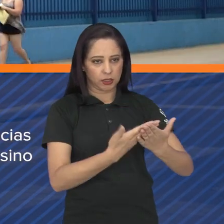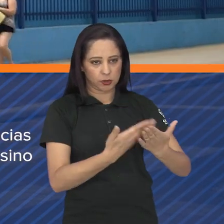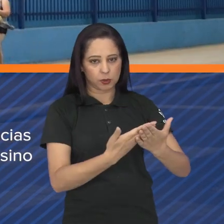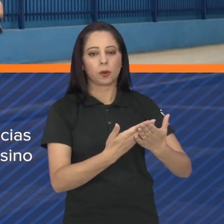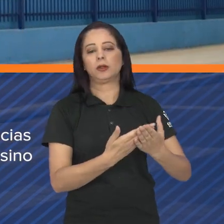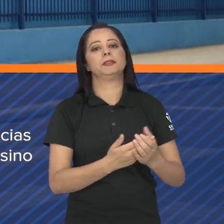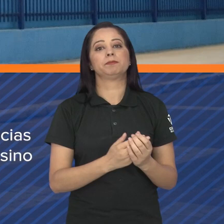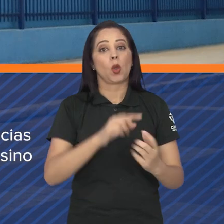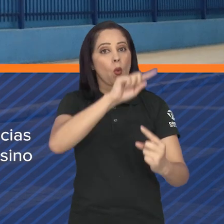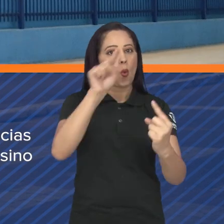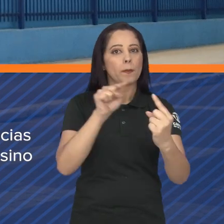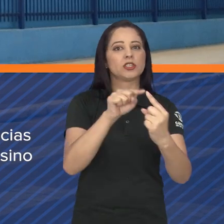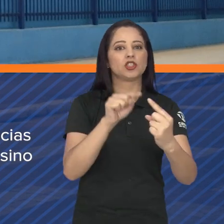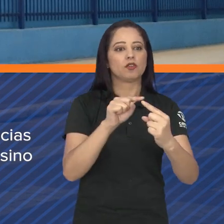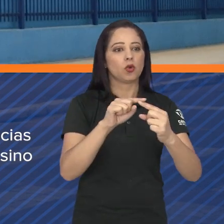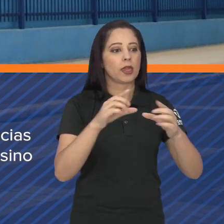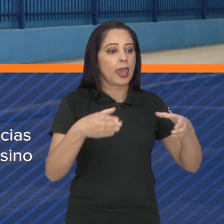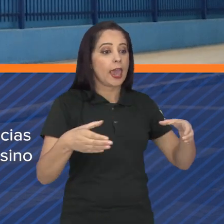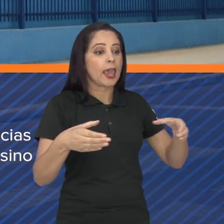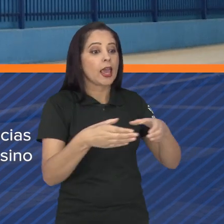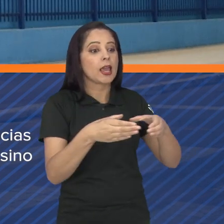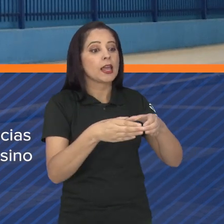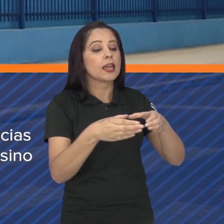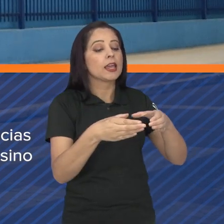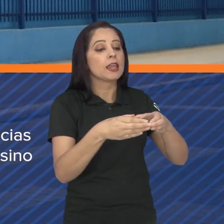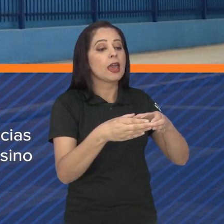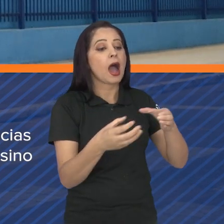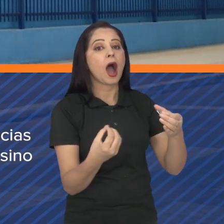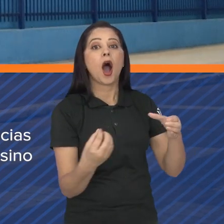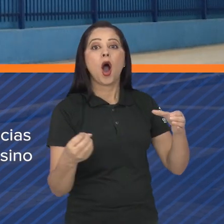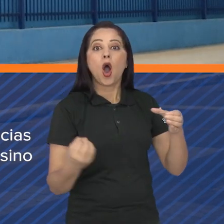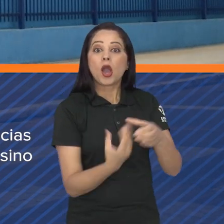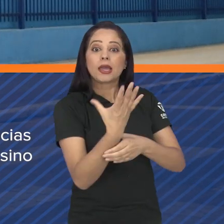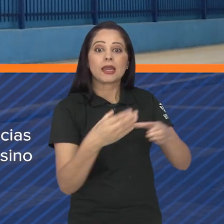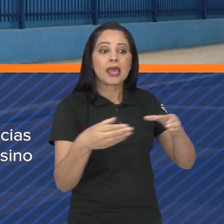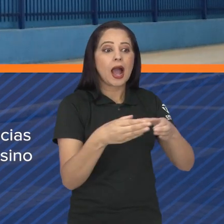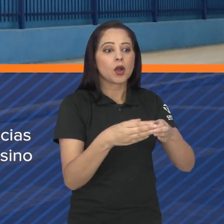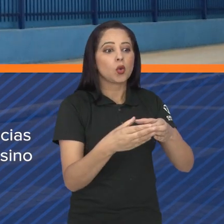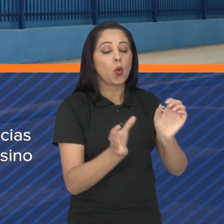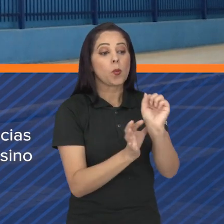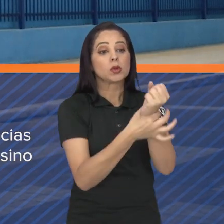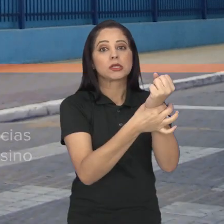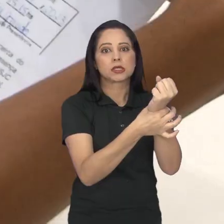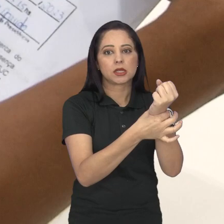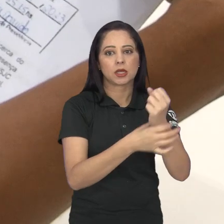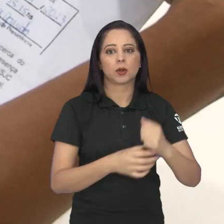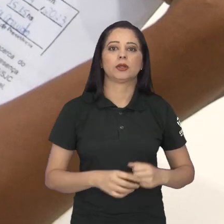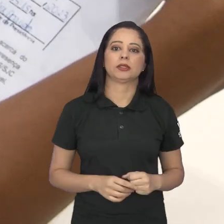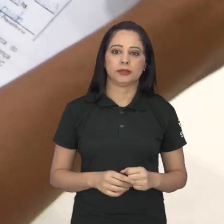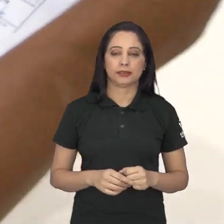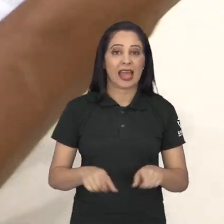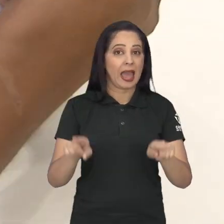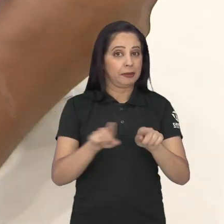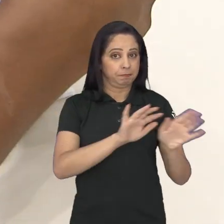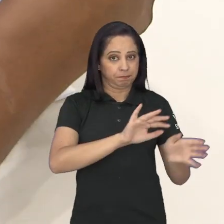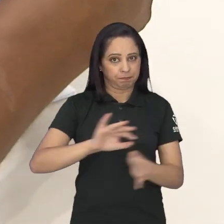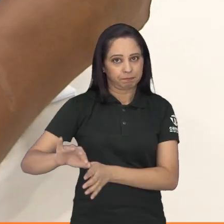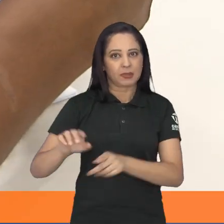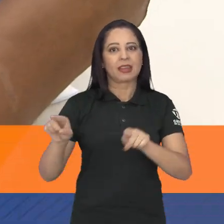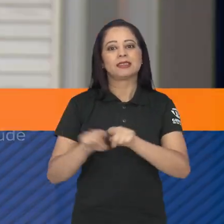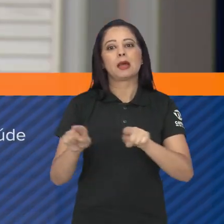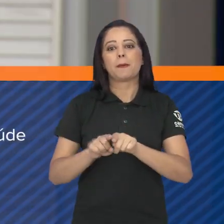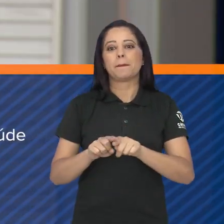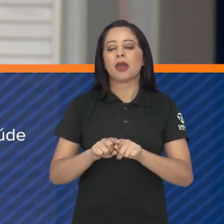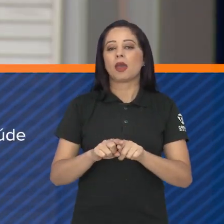que irão monitorar o ambiente escolar e propor programas de socialização e segurança nas escolas. Segue também a matéria